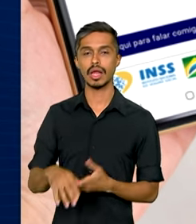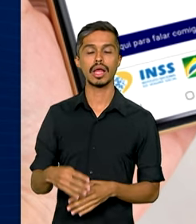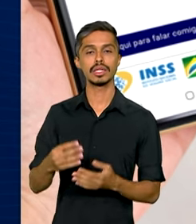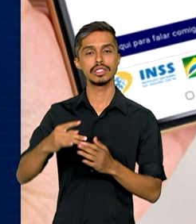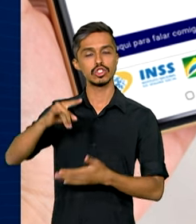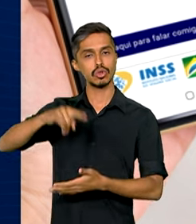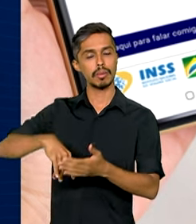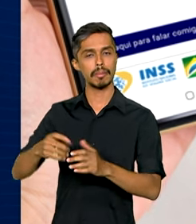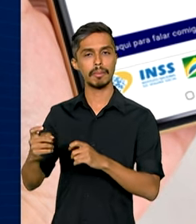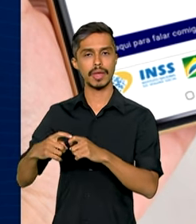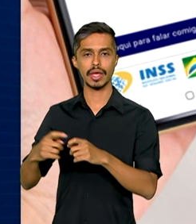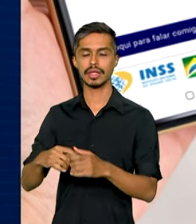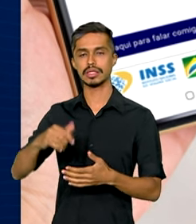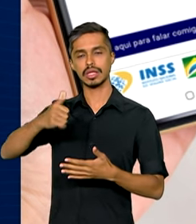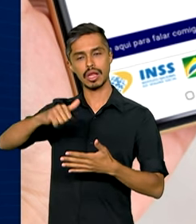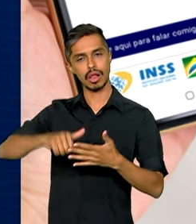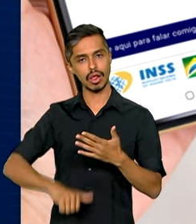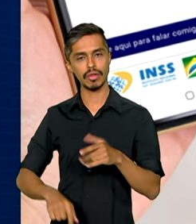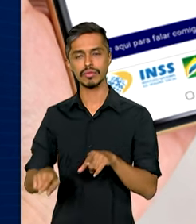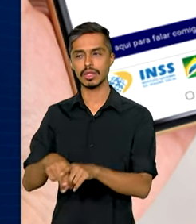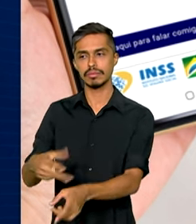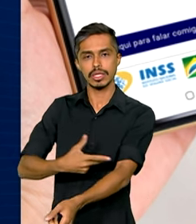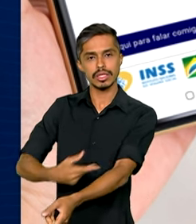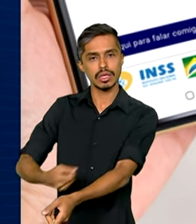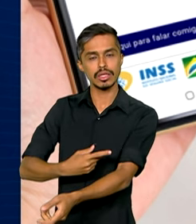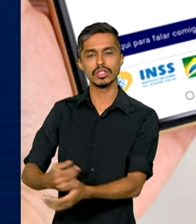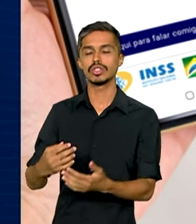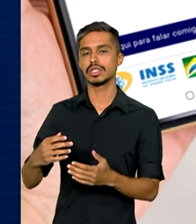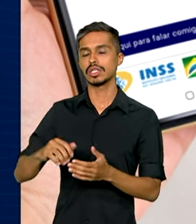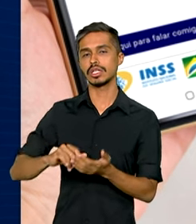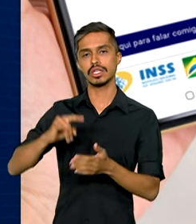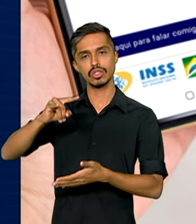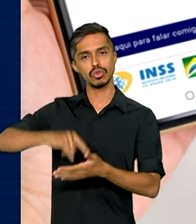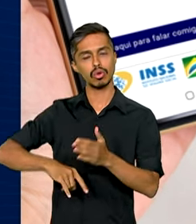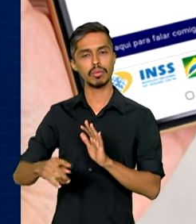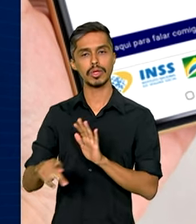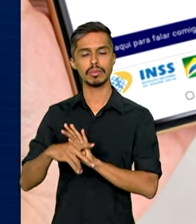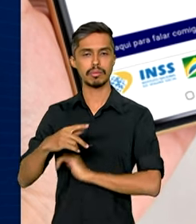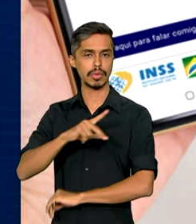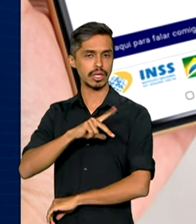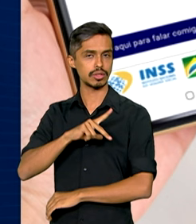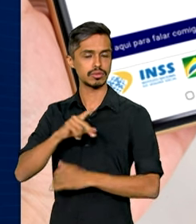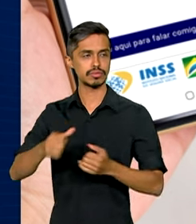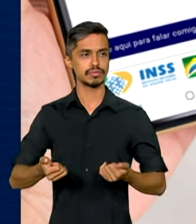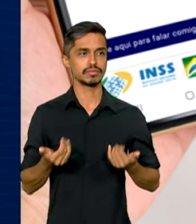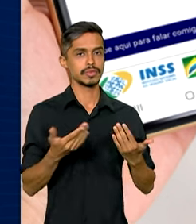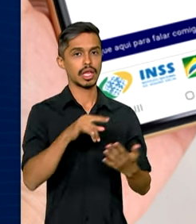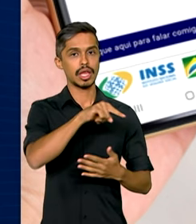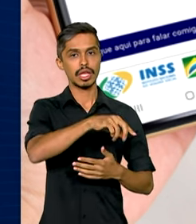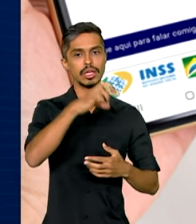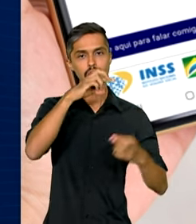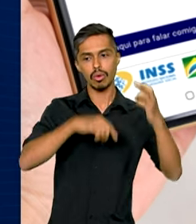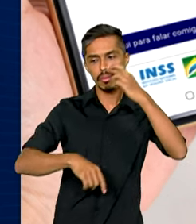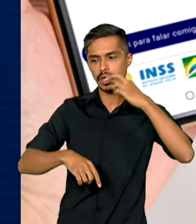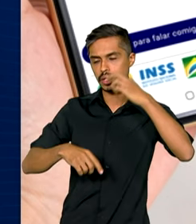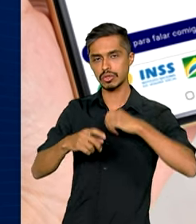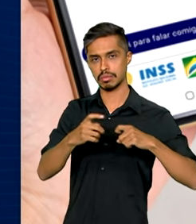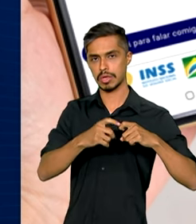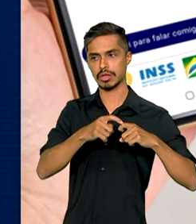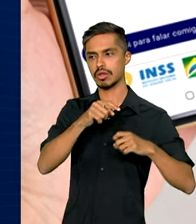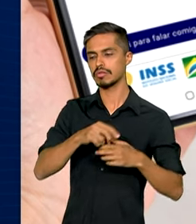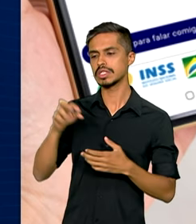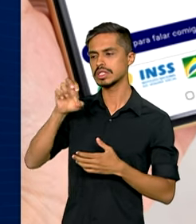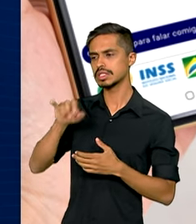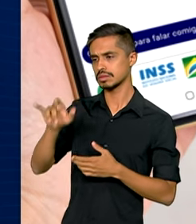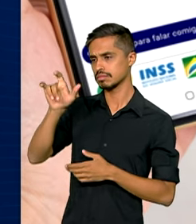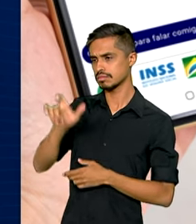relatórios, exames e documentos pessoais. O perito médico é quem vai avaliar se o trabalhador